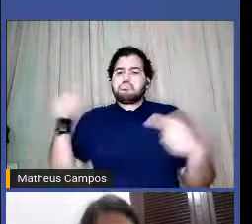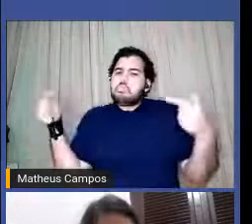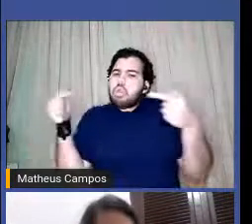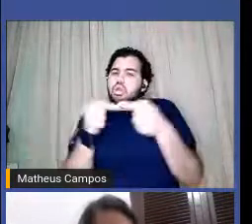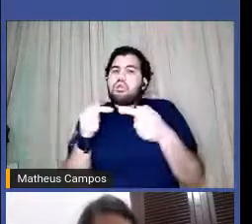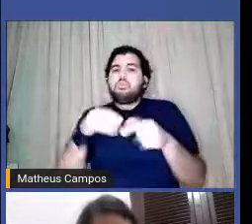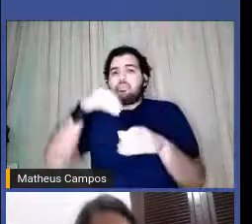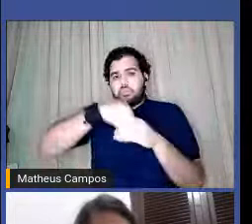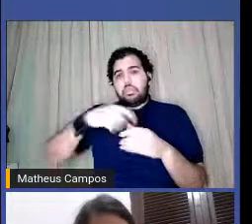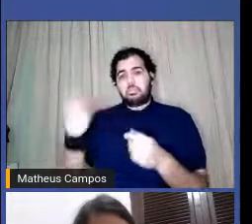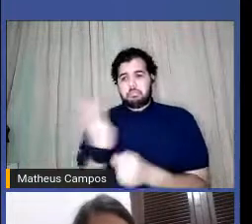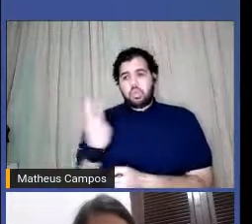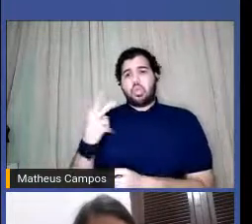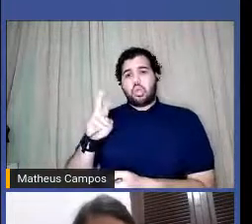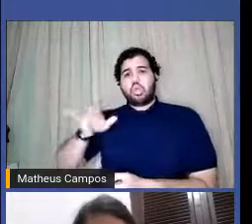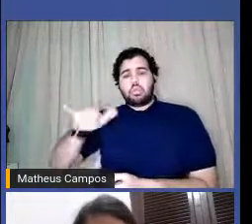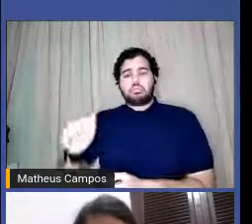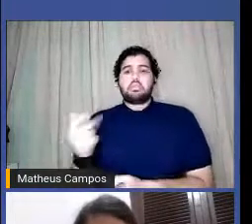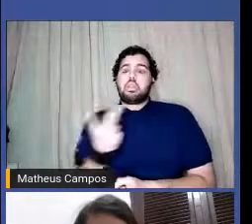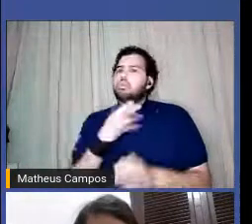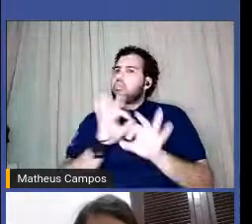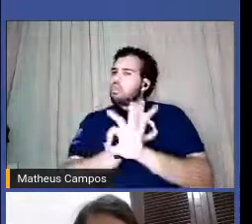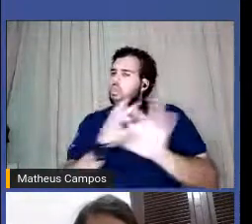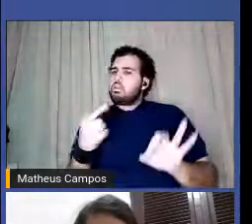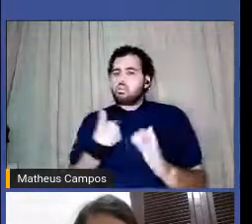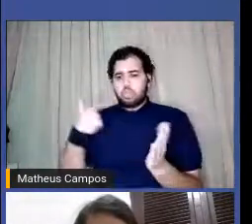que é muito massa que a gente se publique